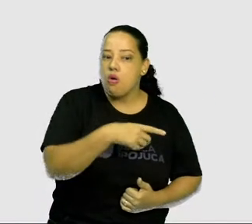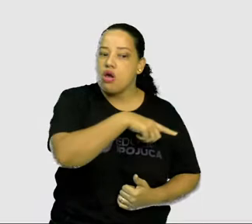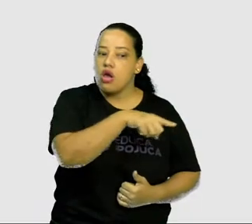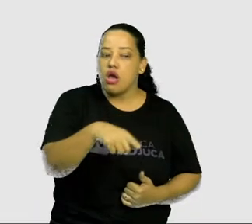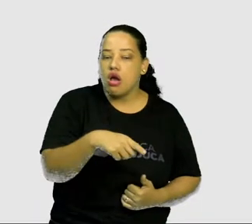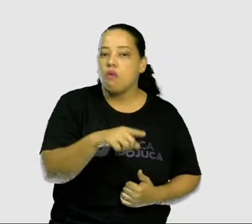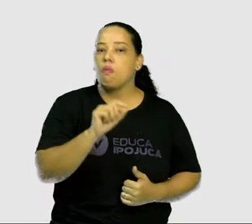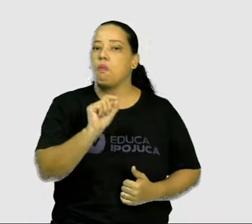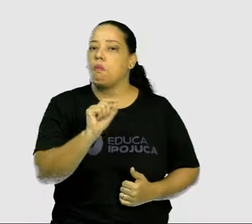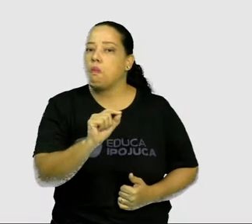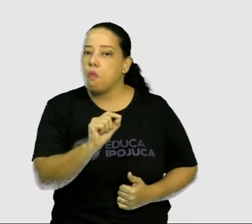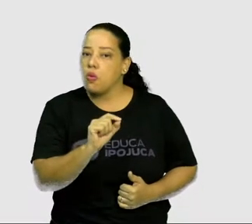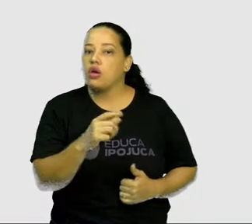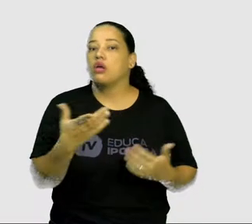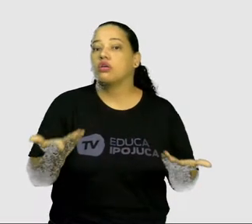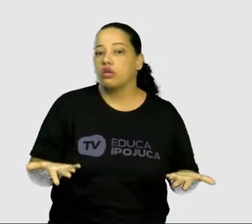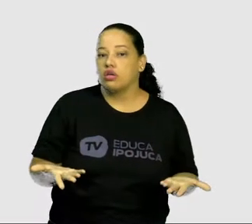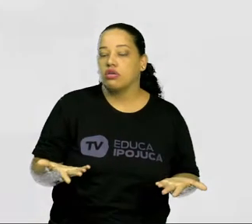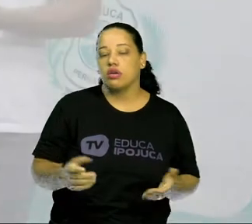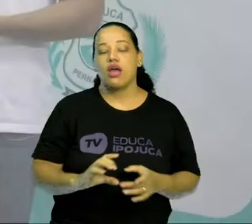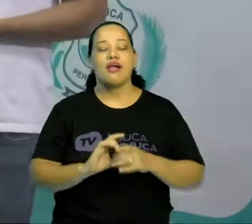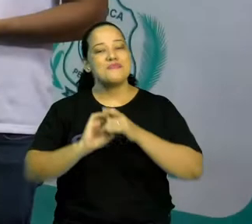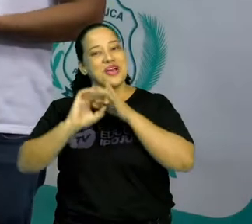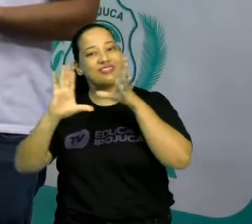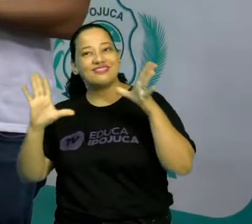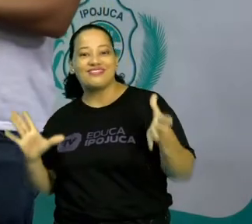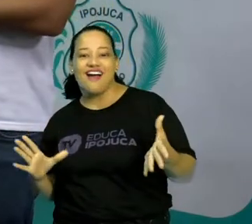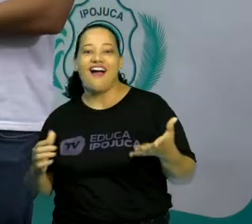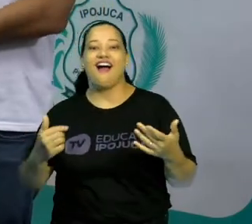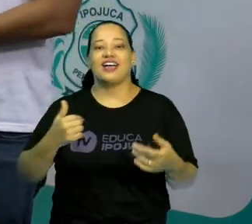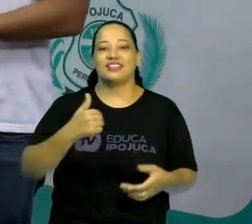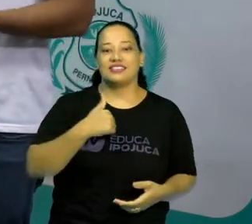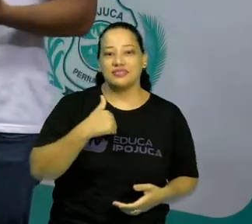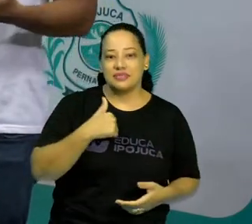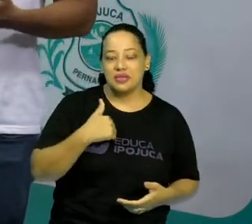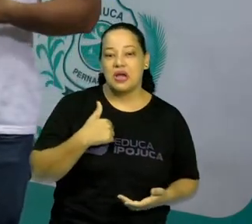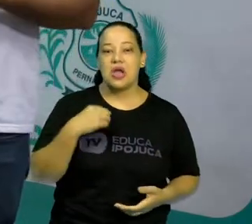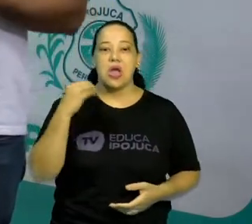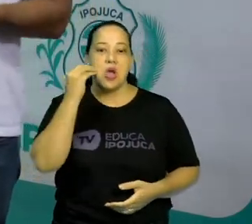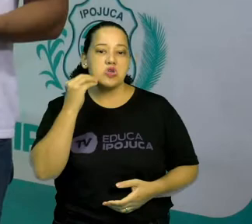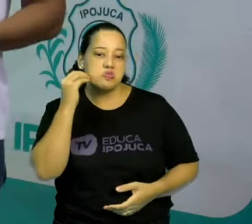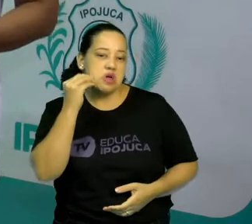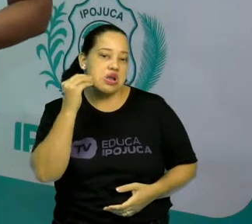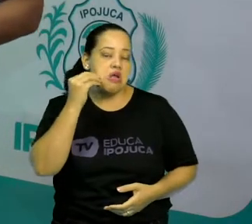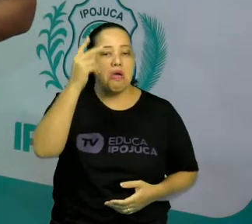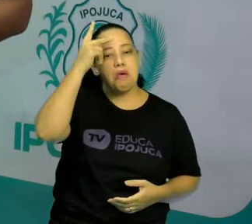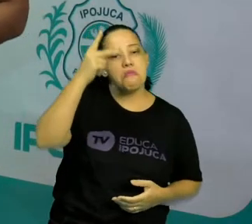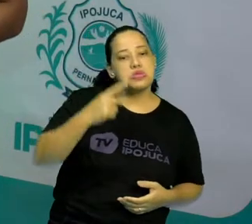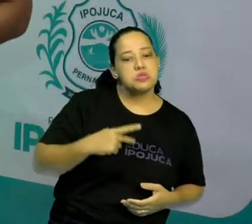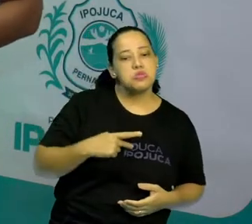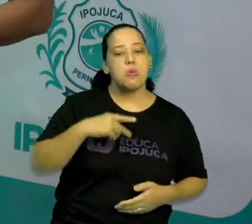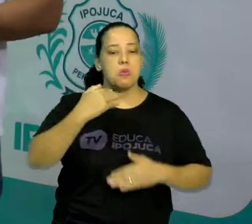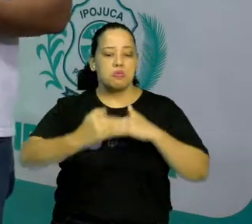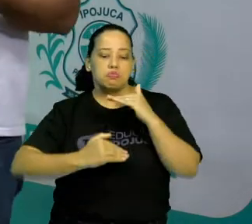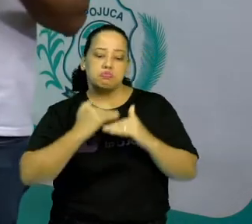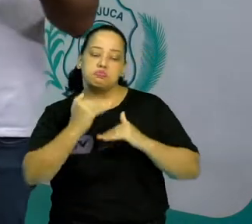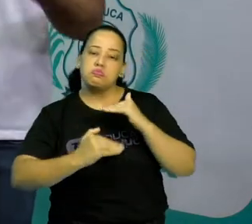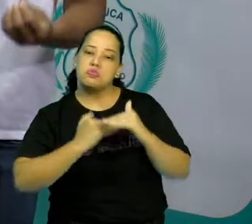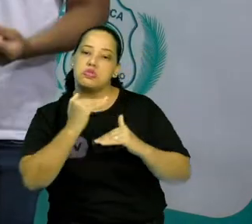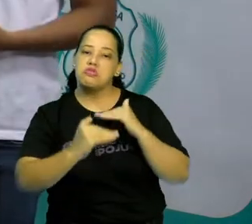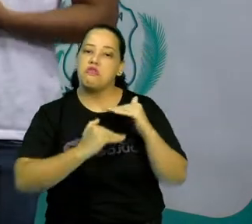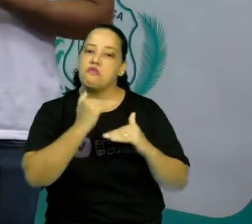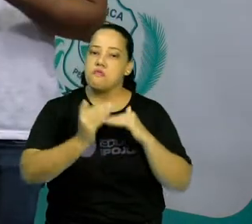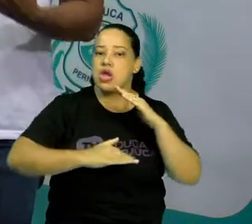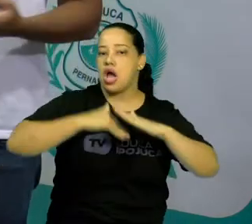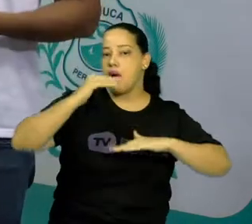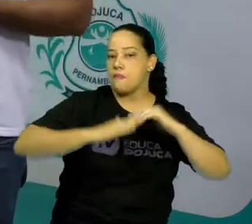A prática do jogo vai trazer a liberdade necessária para a experiência pessoal e também o desenvolvimento de algumas